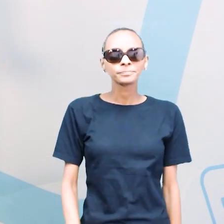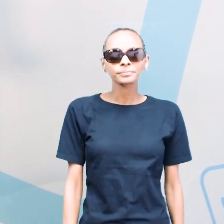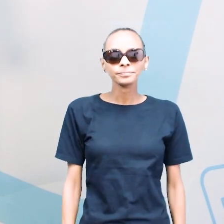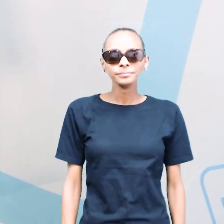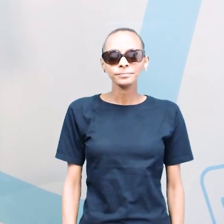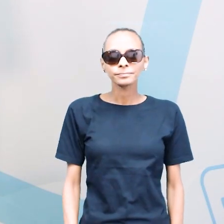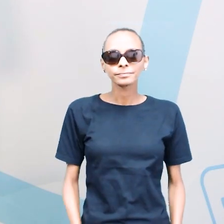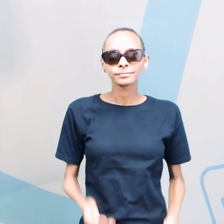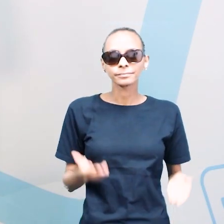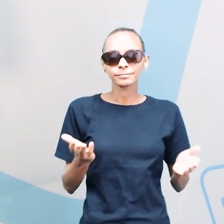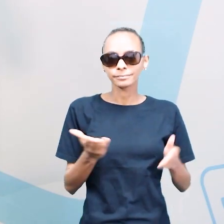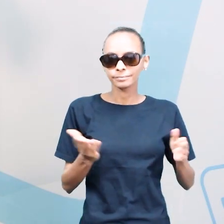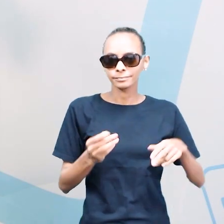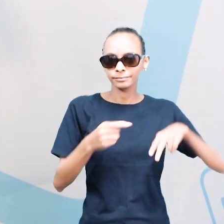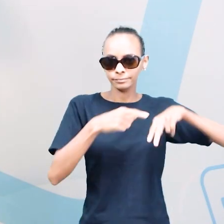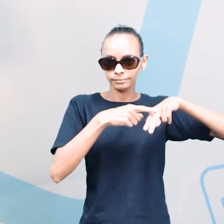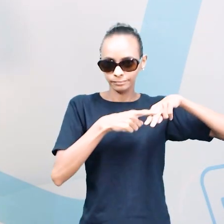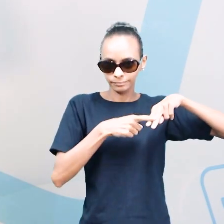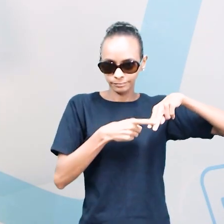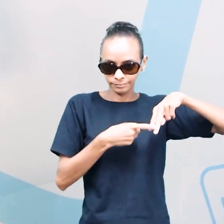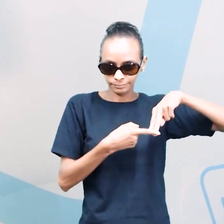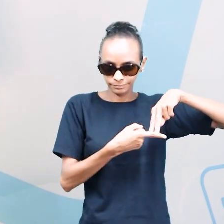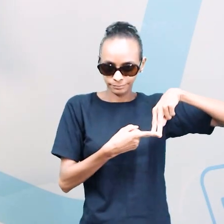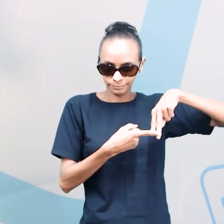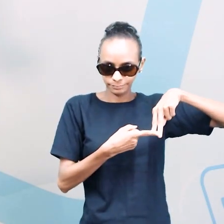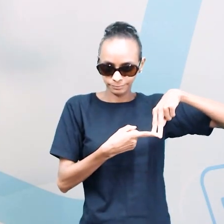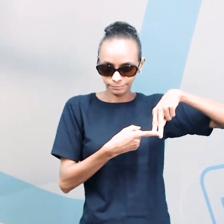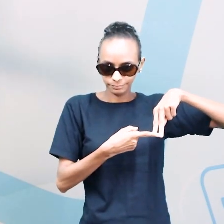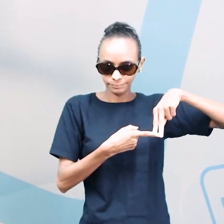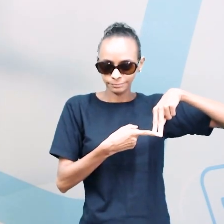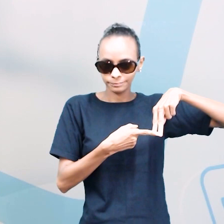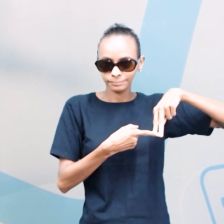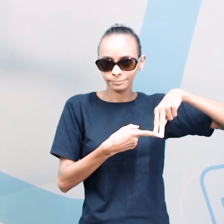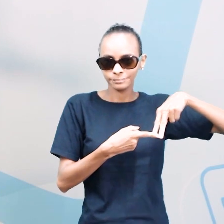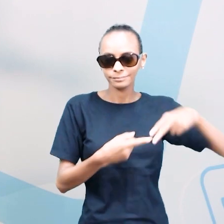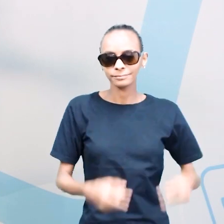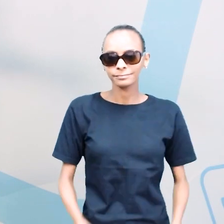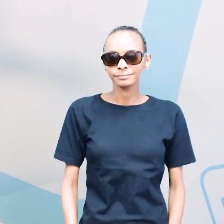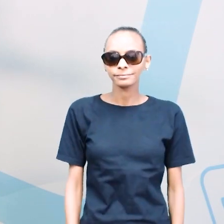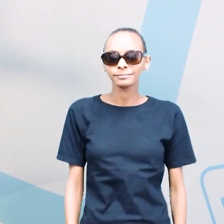Trousers. Mais uma vez. Trousers.